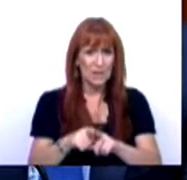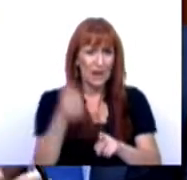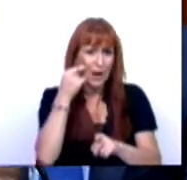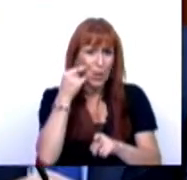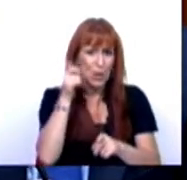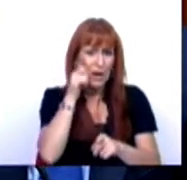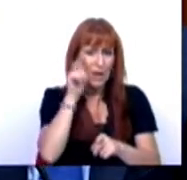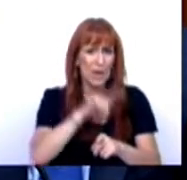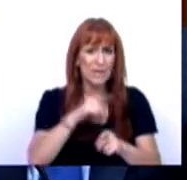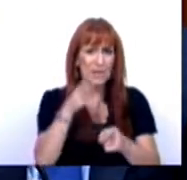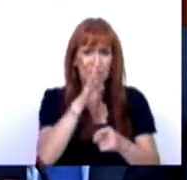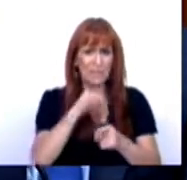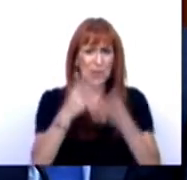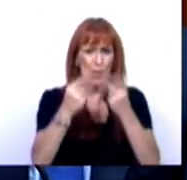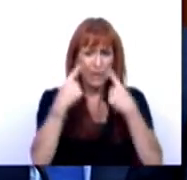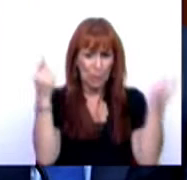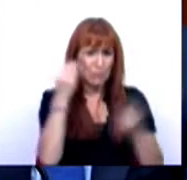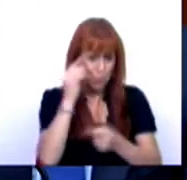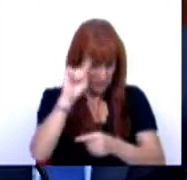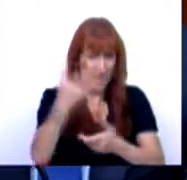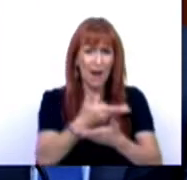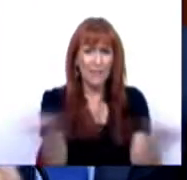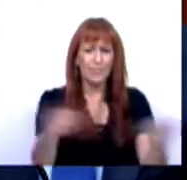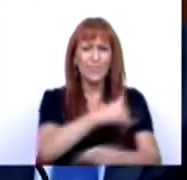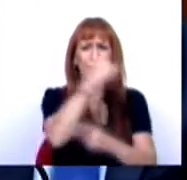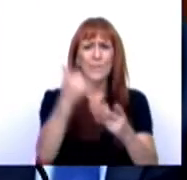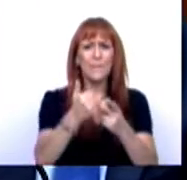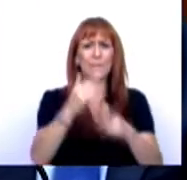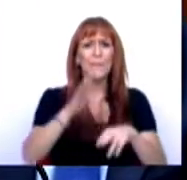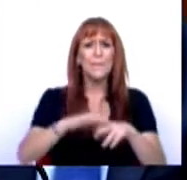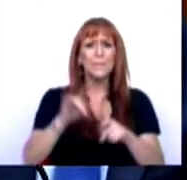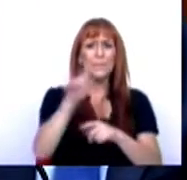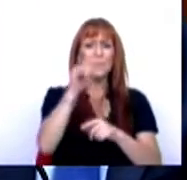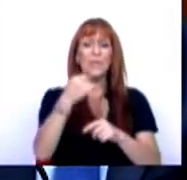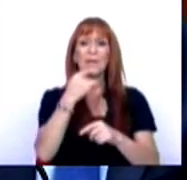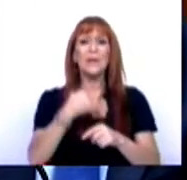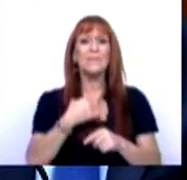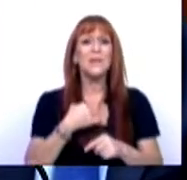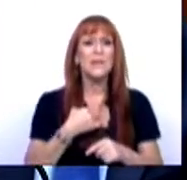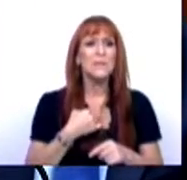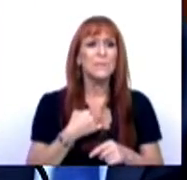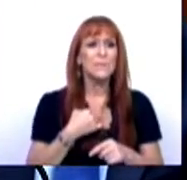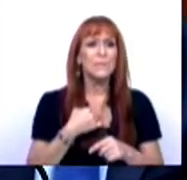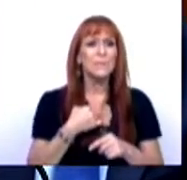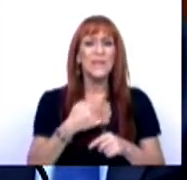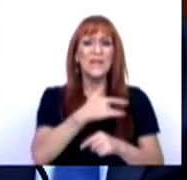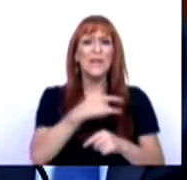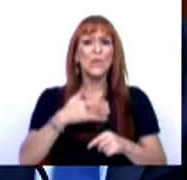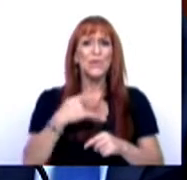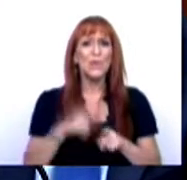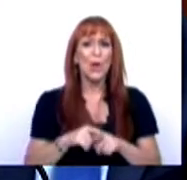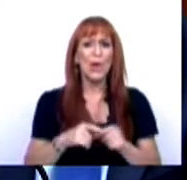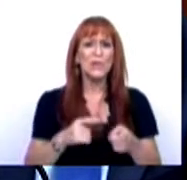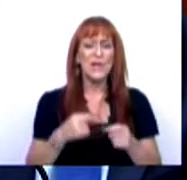conhece a execução orçamental quanto à pública sabe que isso é assim. Em segundo lugar, em relação à questão que colocou da saúde, nós